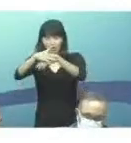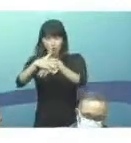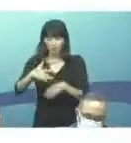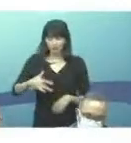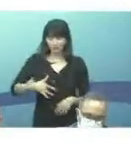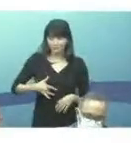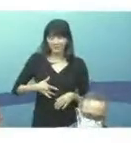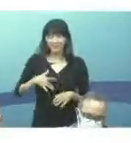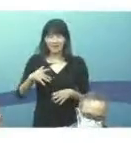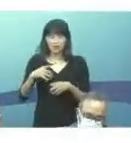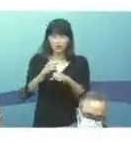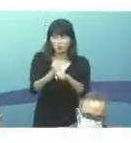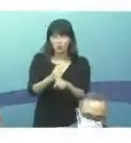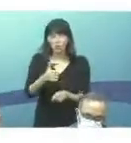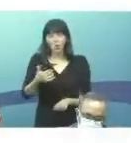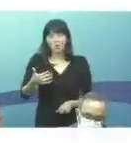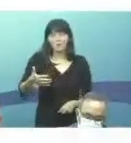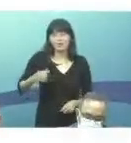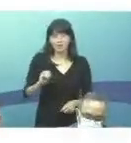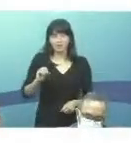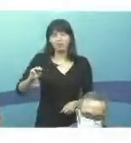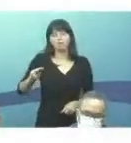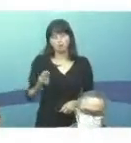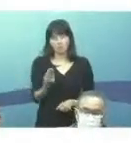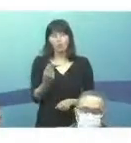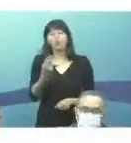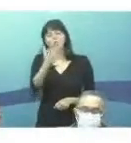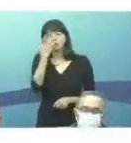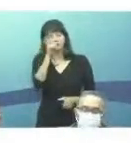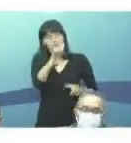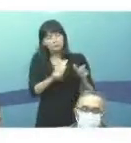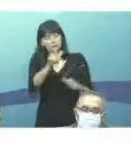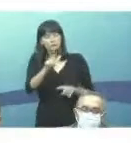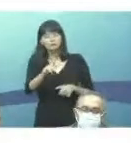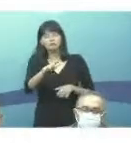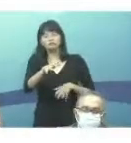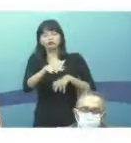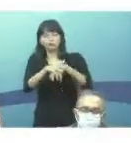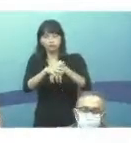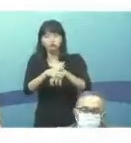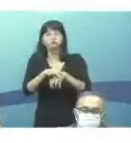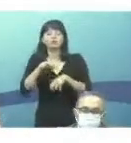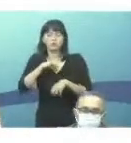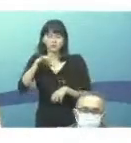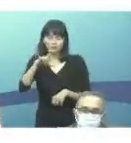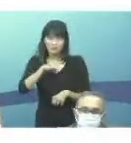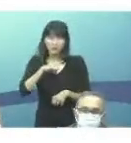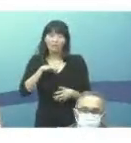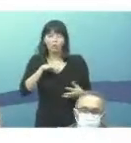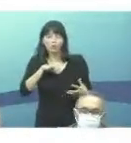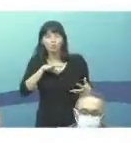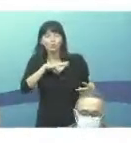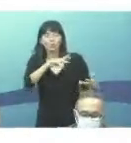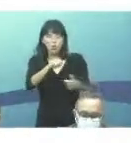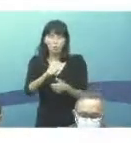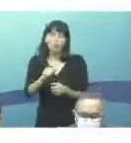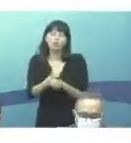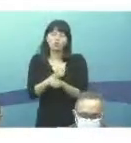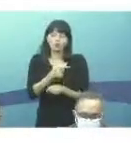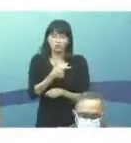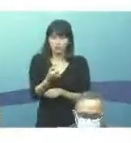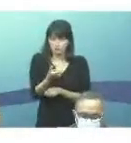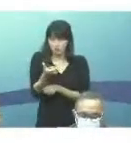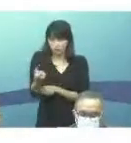10 milhões de casos, existem aproximadamente cerca de 10 milhões de casos de TB no mundo em 2020.